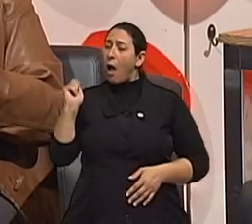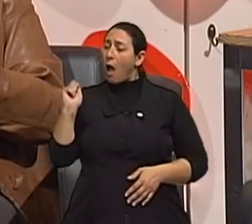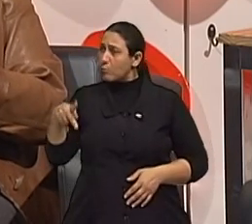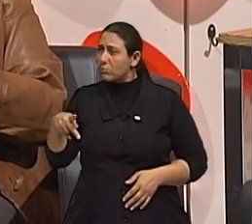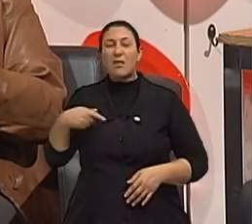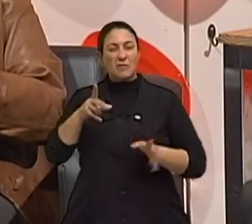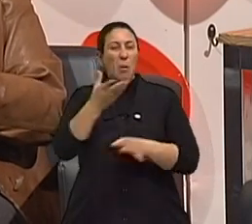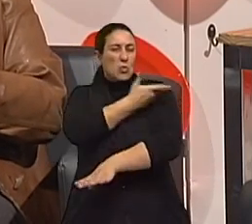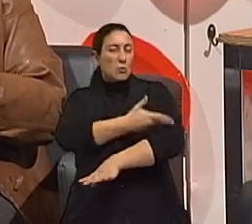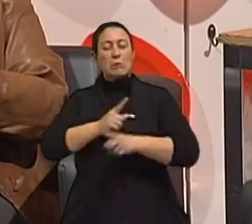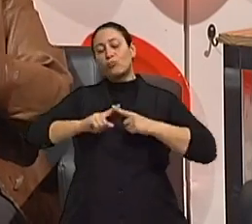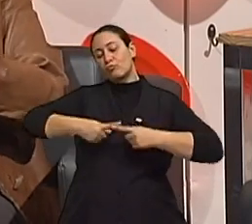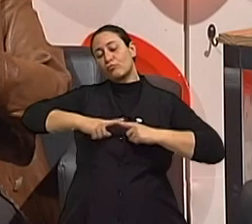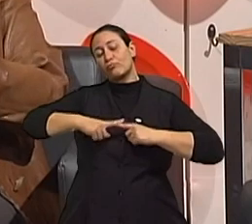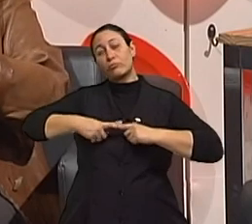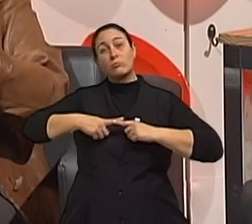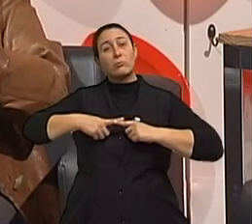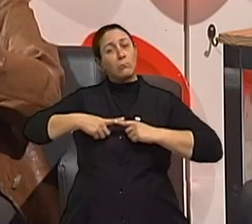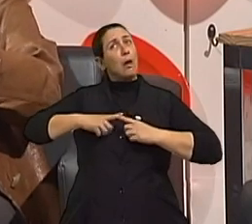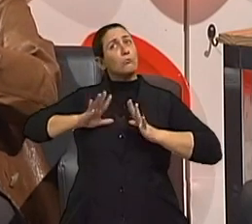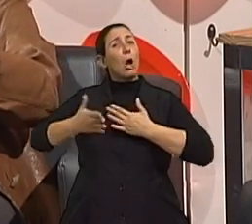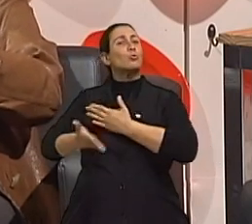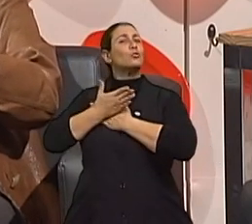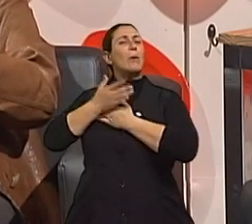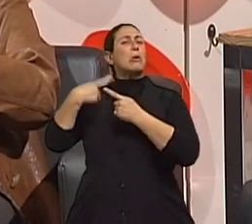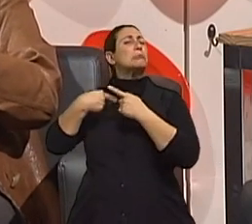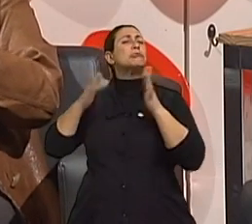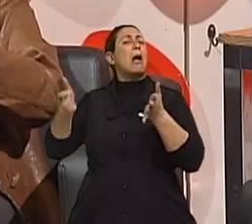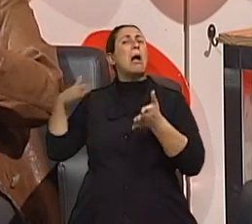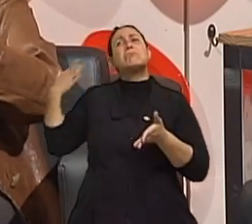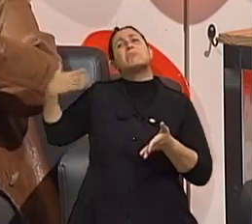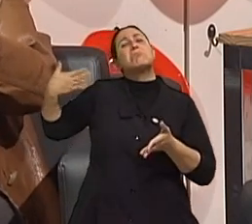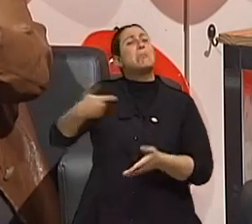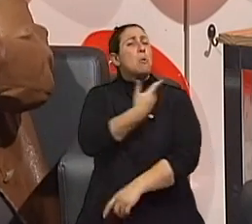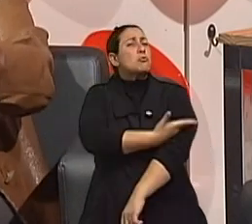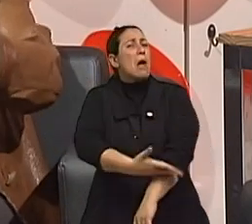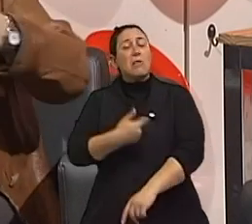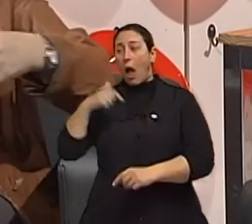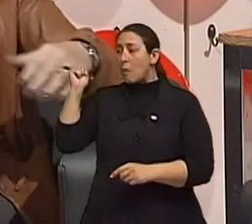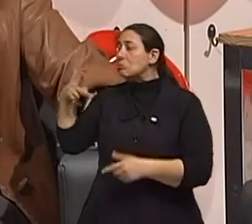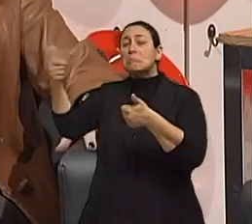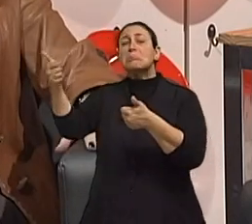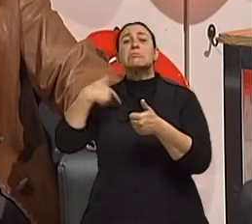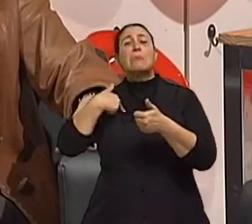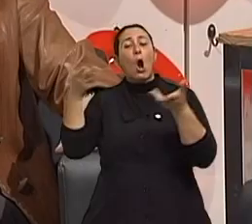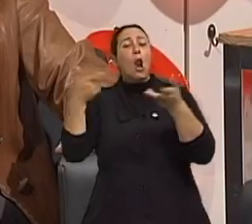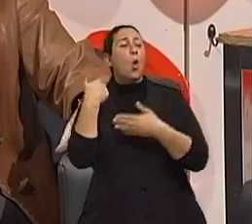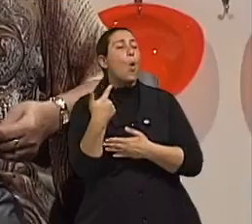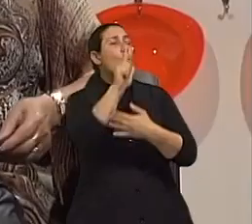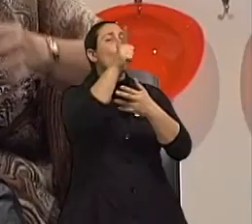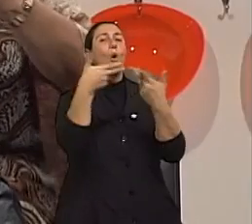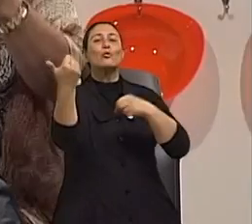crochê, tricô, bordado, tudo isso já, ela já está mais acostumada a fazer outras atividades. Eu acho que isso